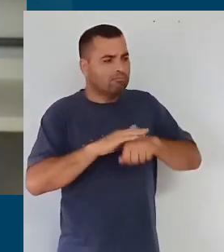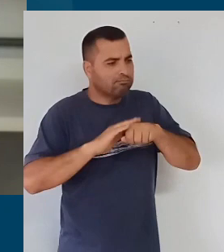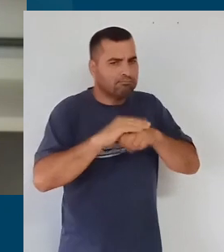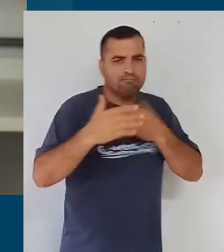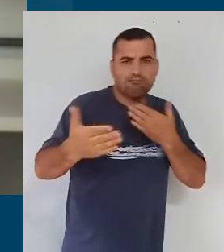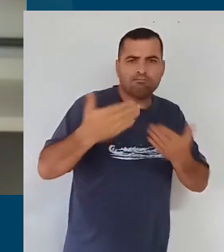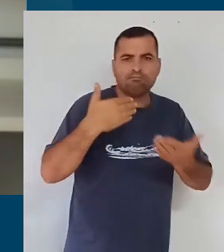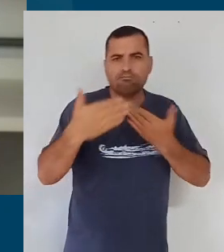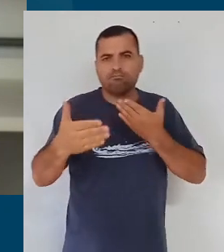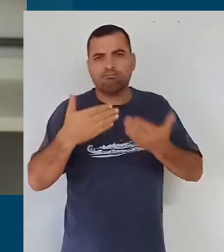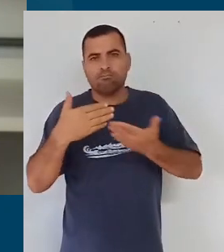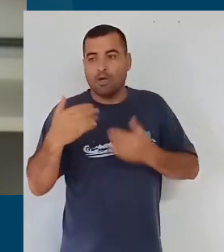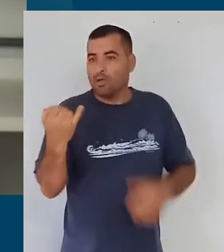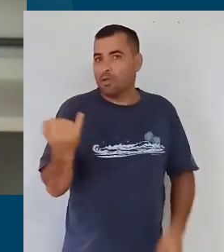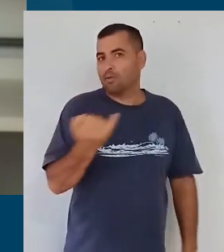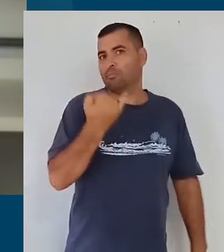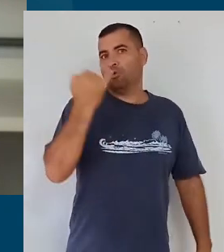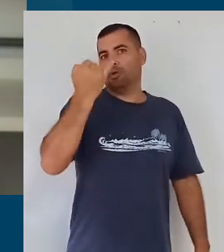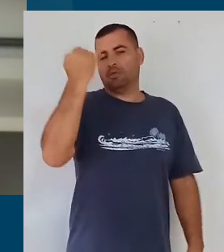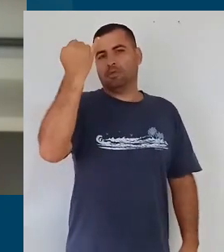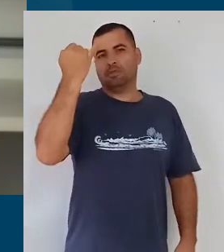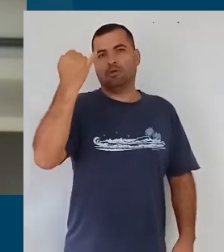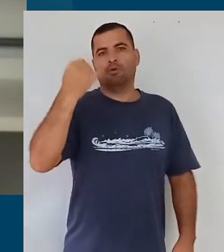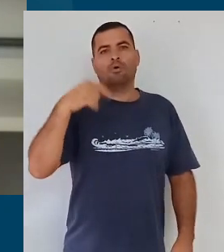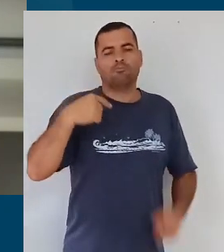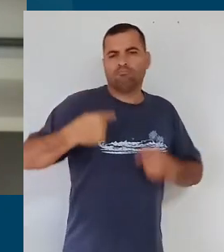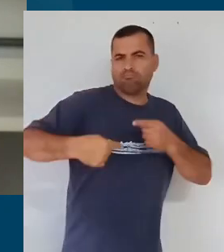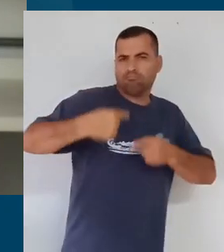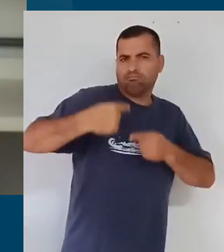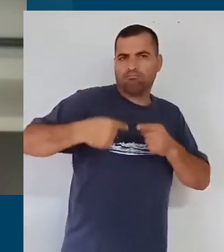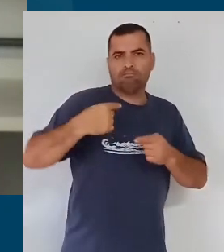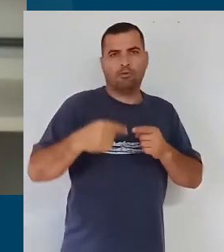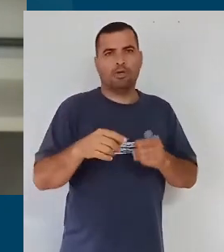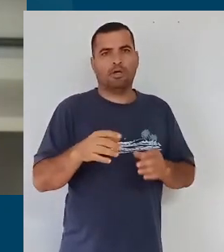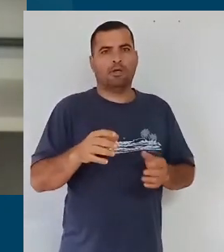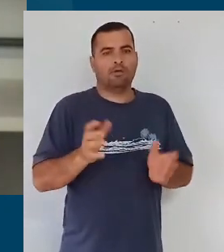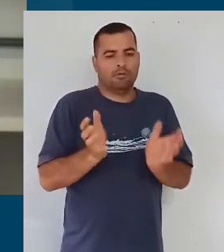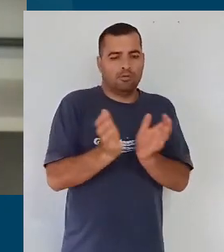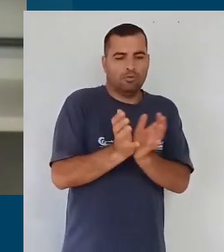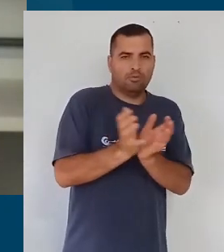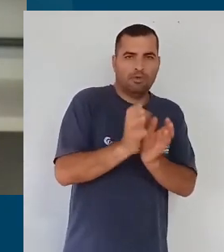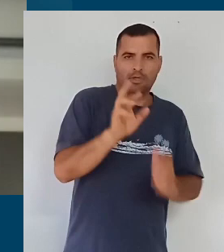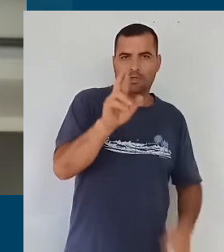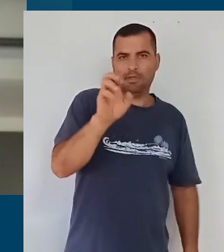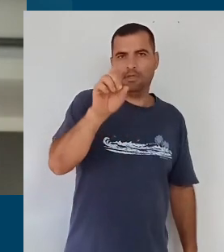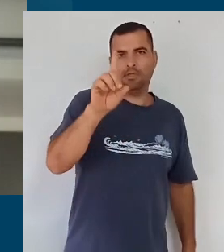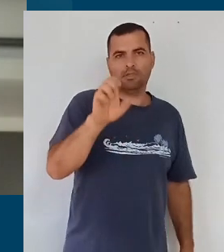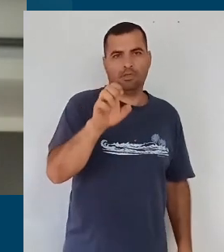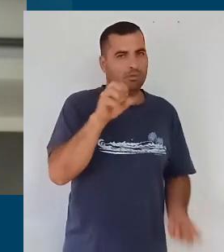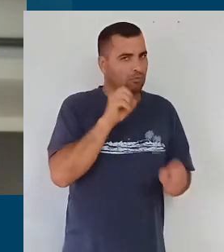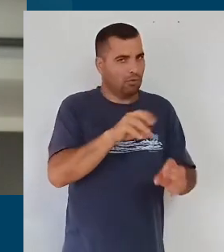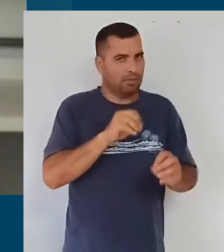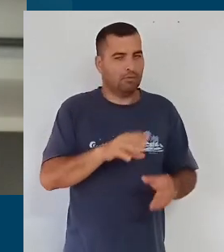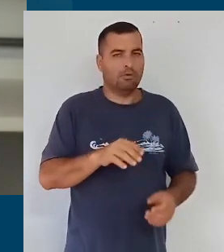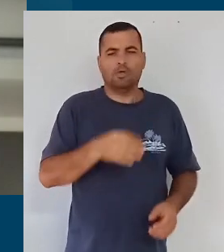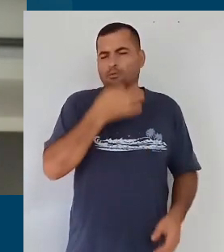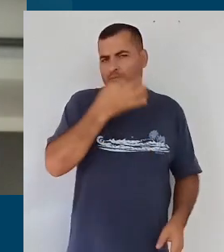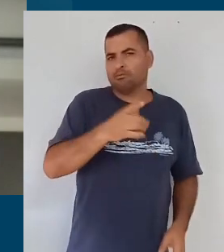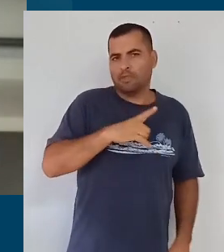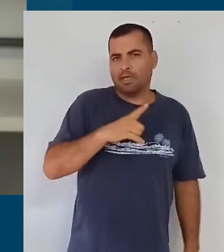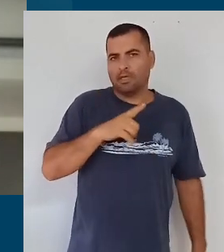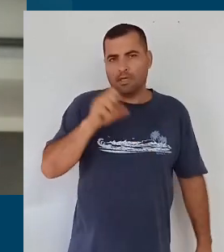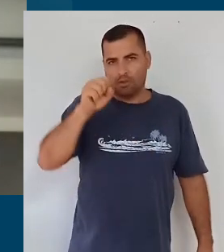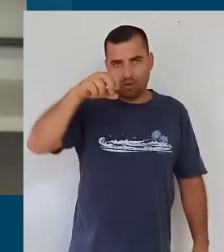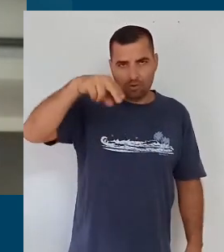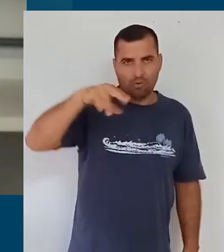alguns pontos considerados essenciais de discussão na rede. Delas vieram muitas sugestões, e a Sônia esteve